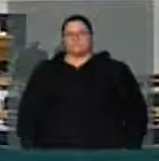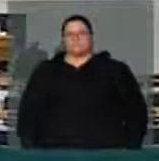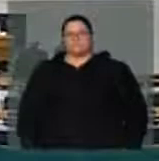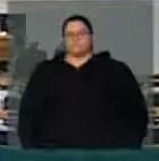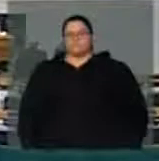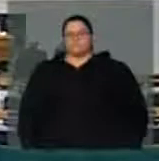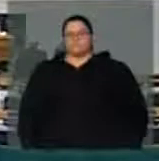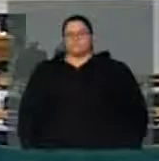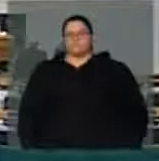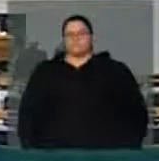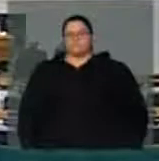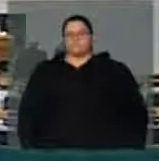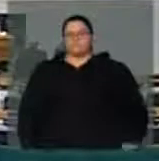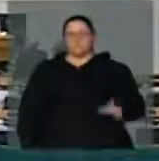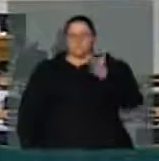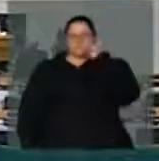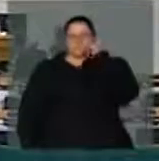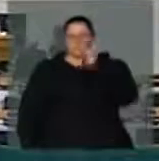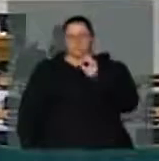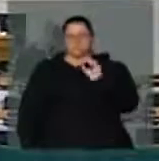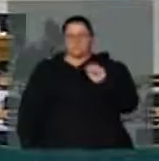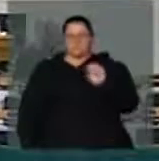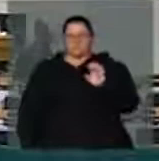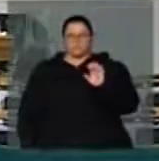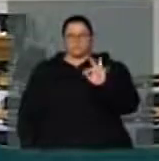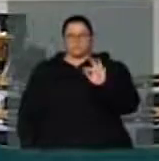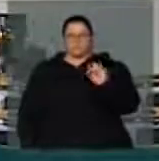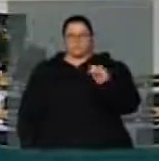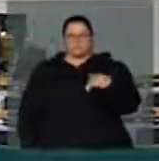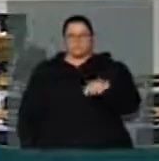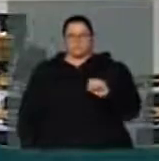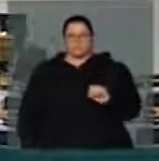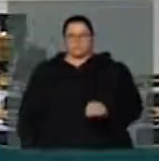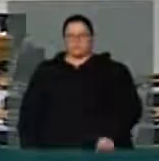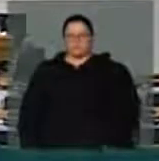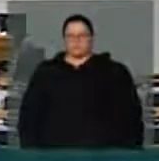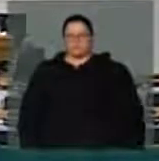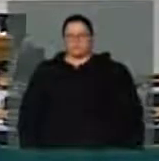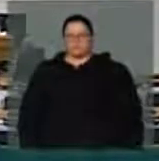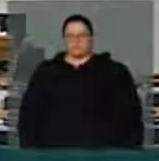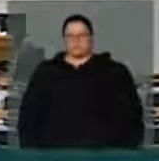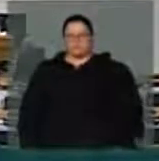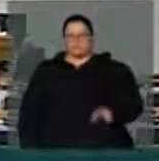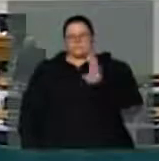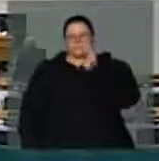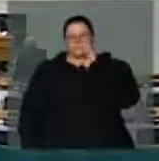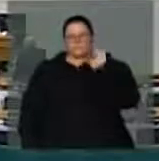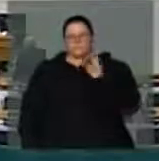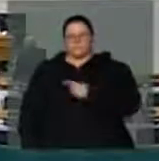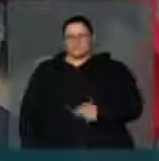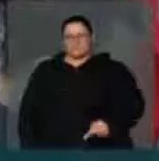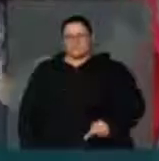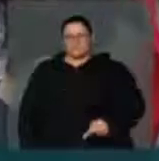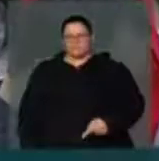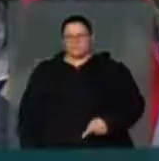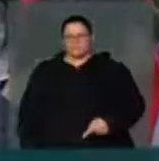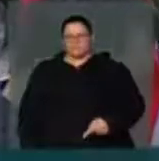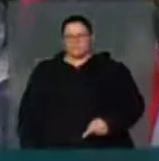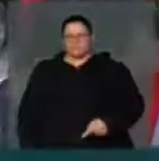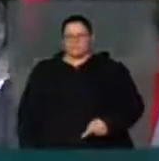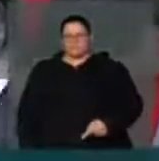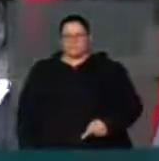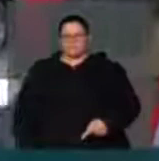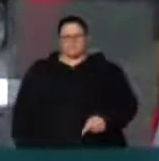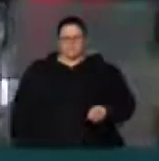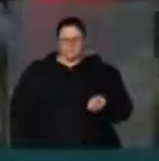Atendido, pedido de vossa senhora. Deputado Caetano, pedir um minuto, por favor. É, senhor presidente, dizer que o deputado Edo traz uma nova contribuição para